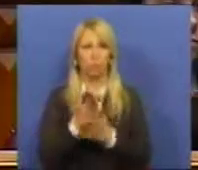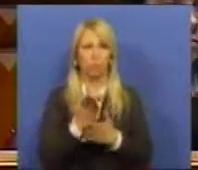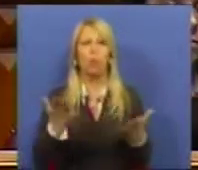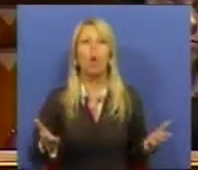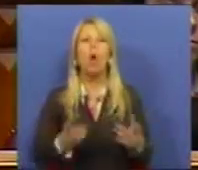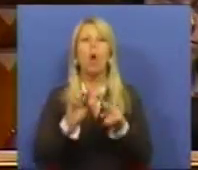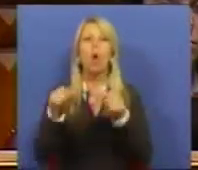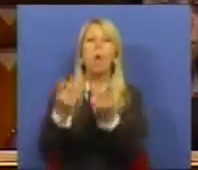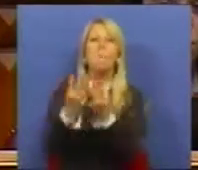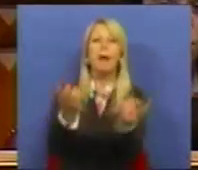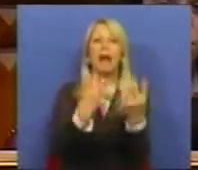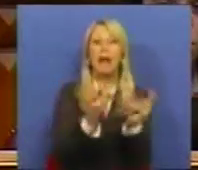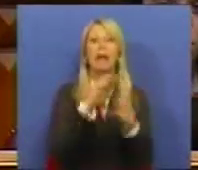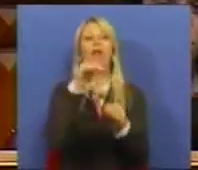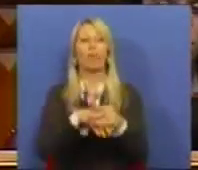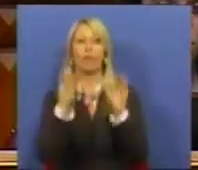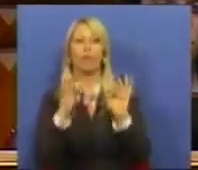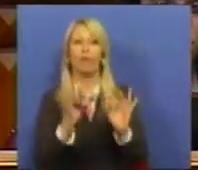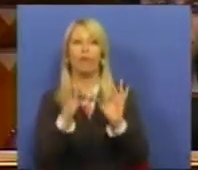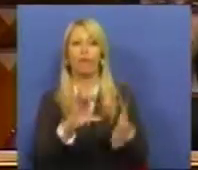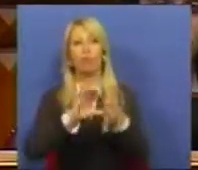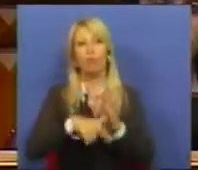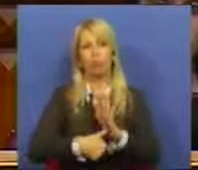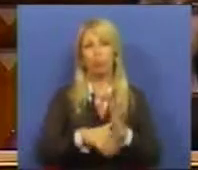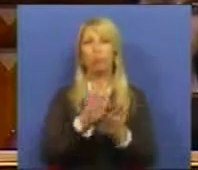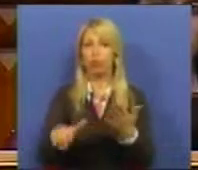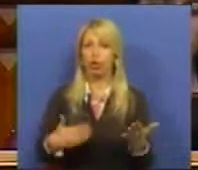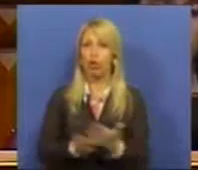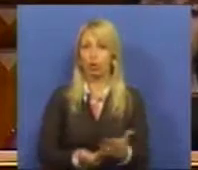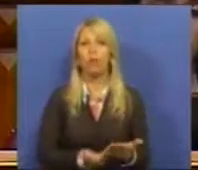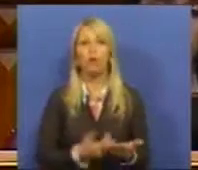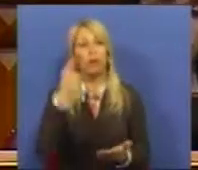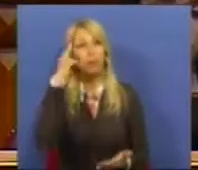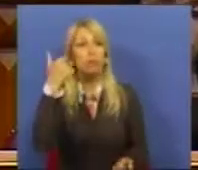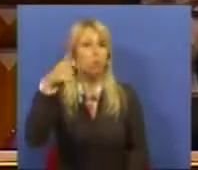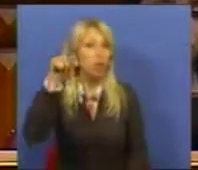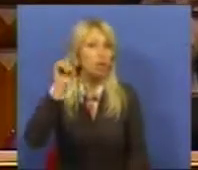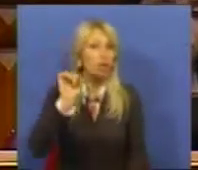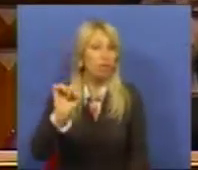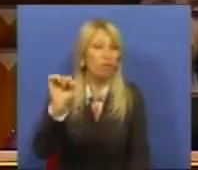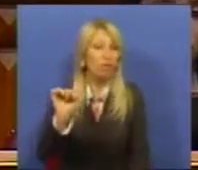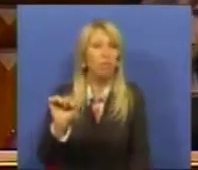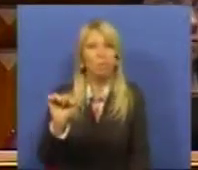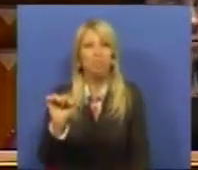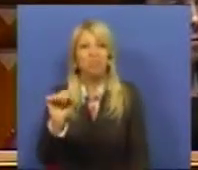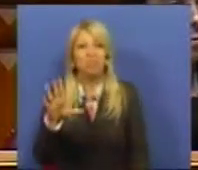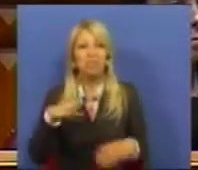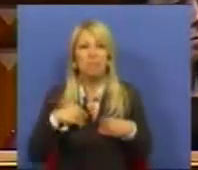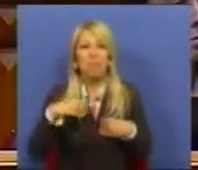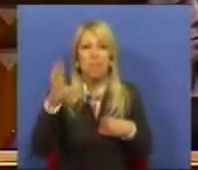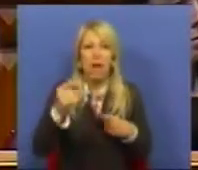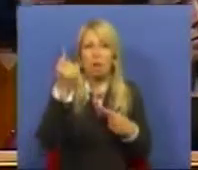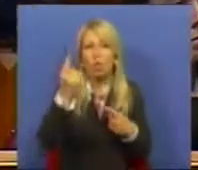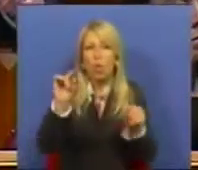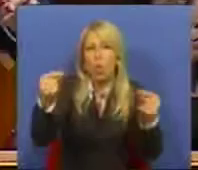bancadas votaram a favor desse projeto, dessa proposta que julgo que era do Bloco de Esquerda e admito que de mais um a outro grupo